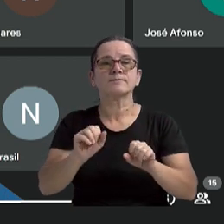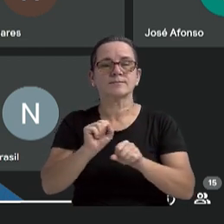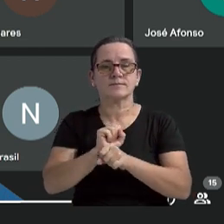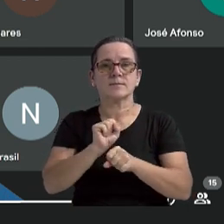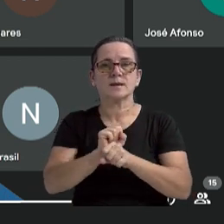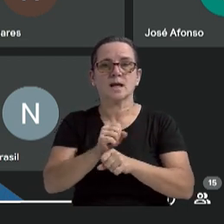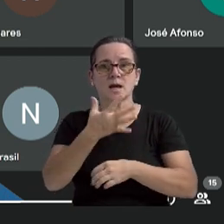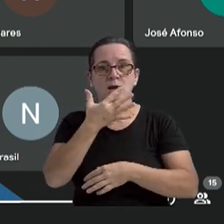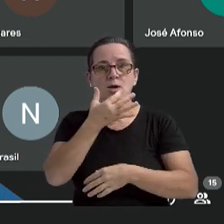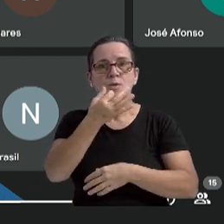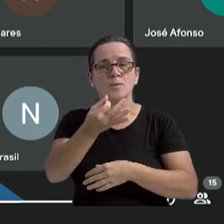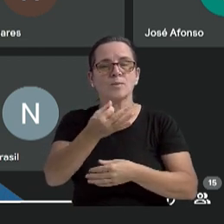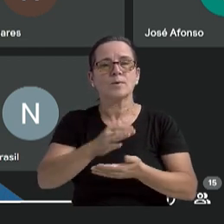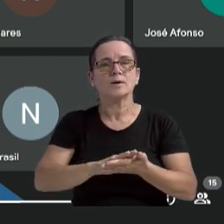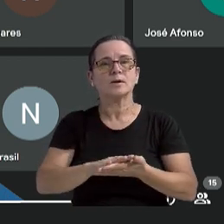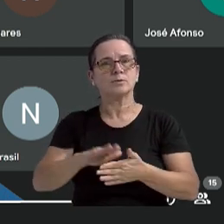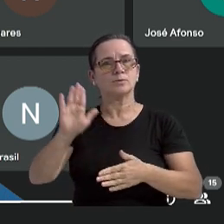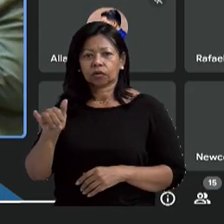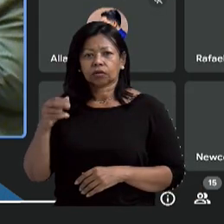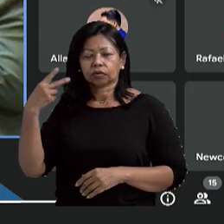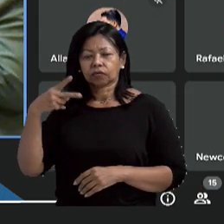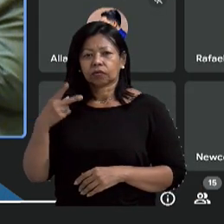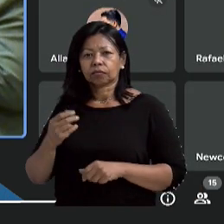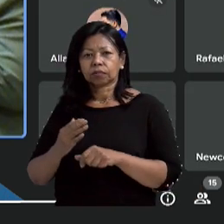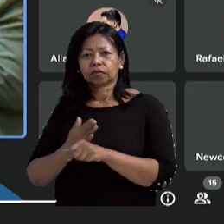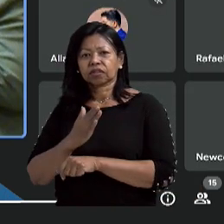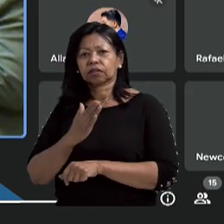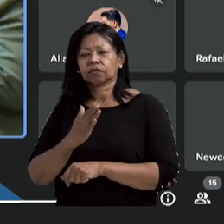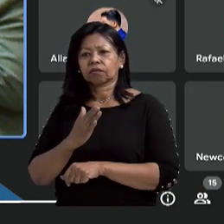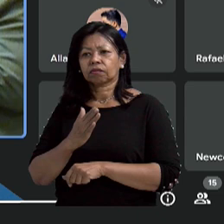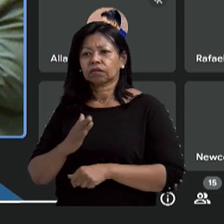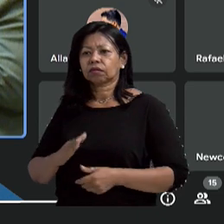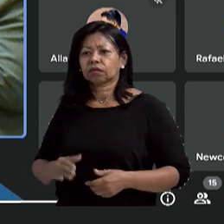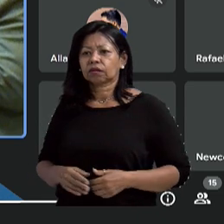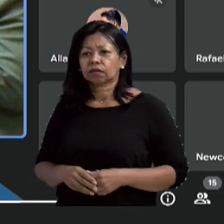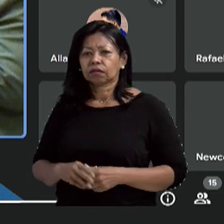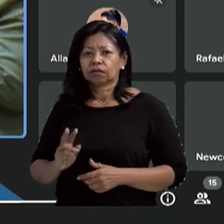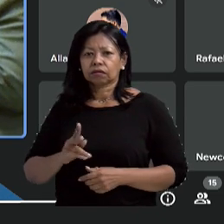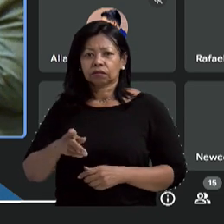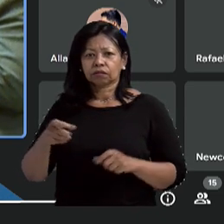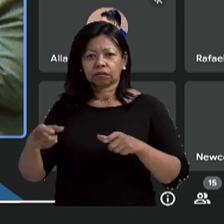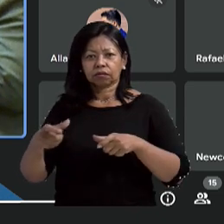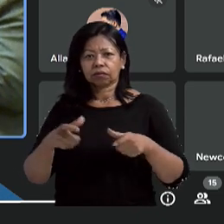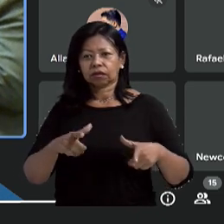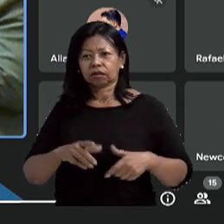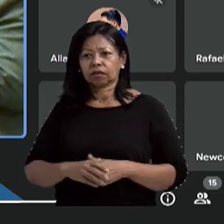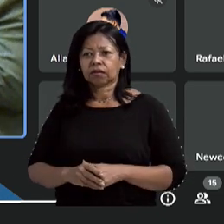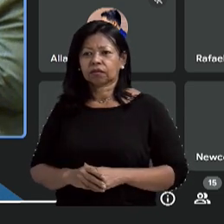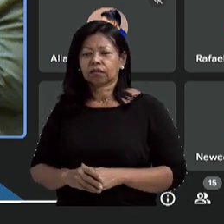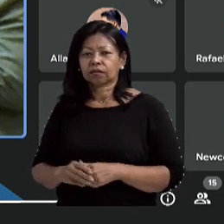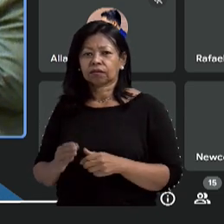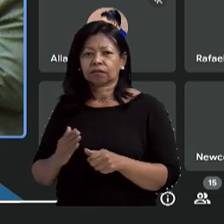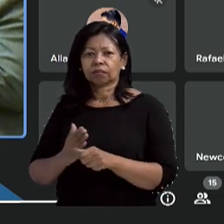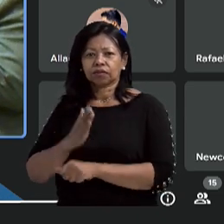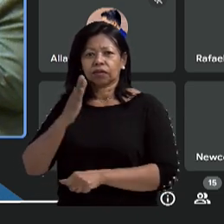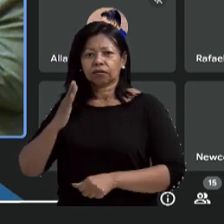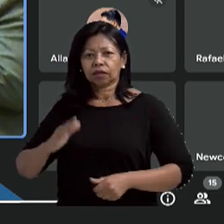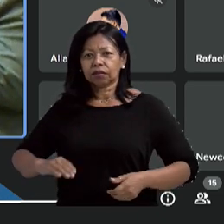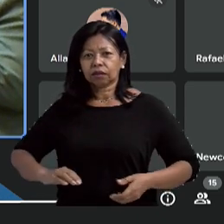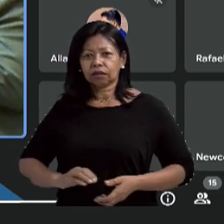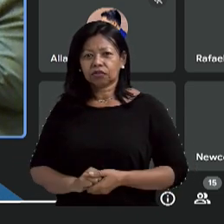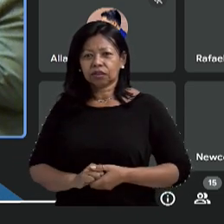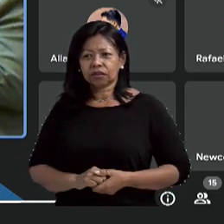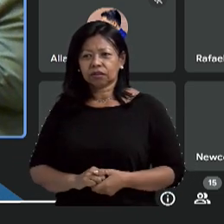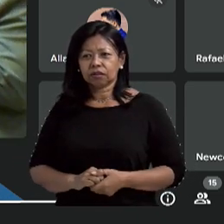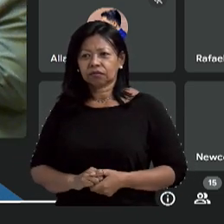direto à ordem do dia. Colocado em votação a questão de ordem do parlamentar Rony Dubar e foi aprovado registrando